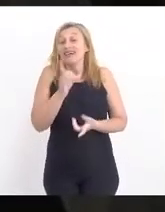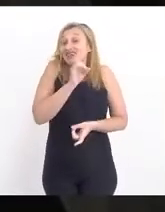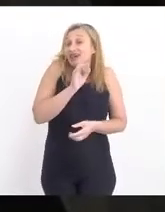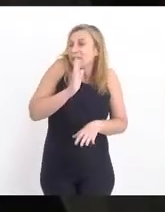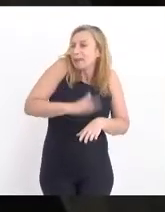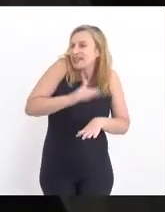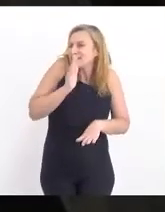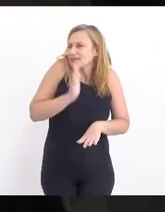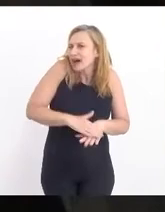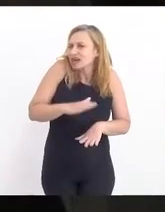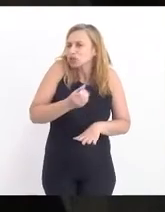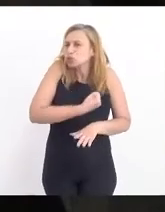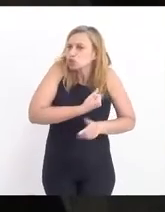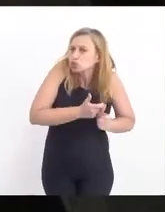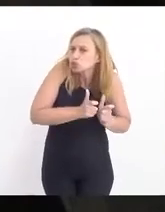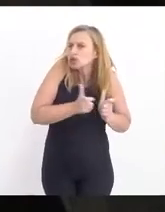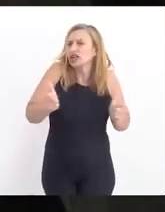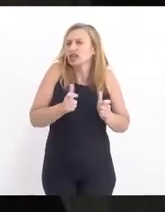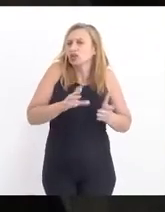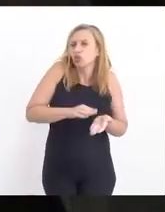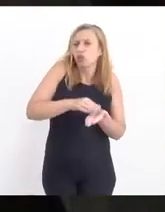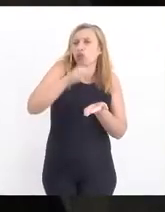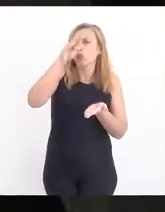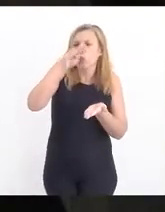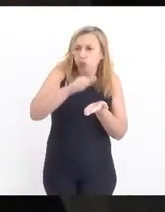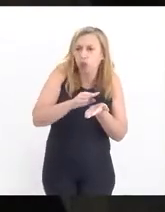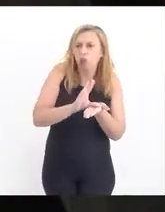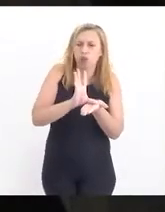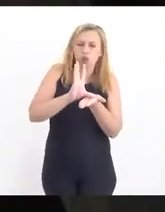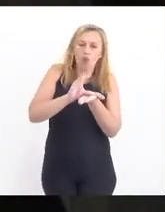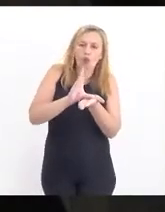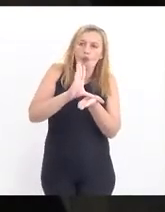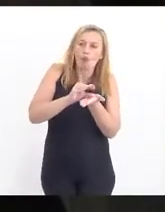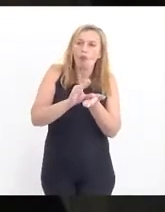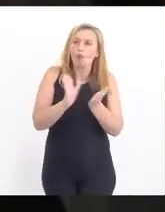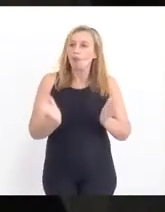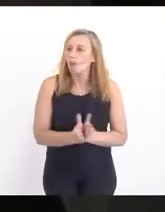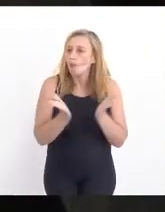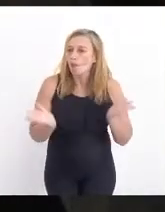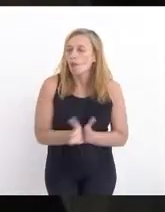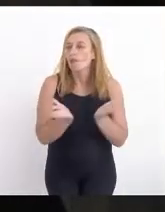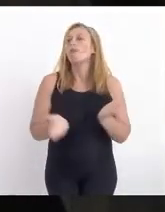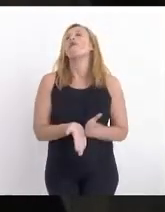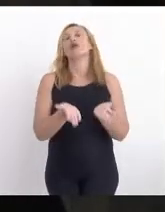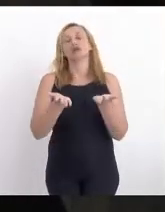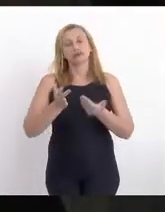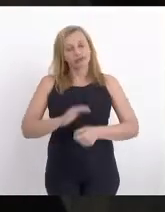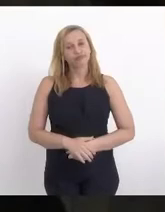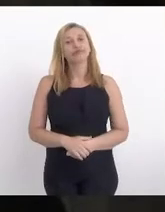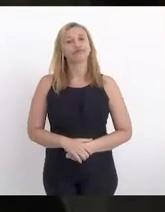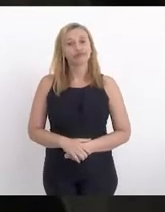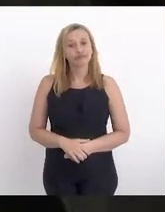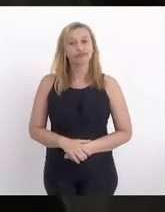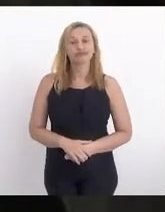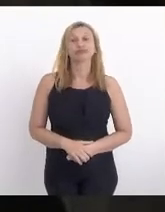vez aumenta o volume de miseráveis, de empobrecidos.